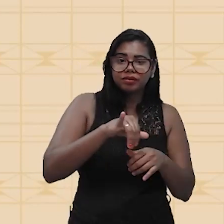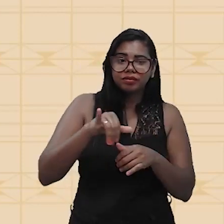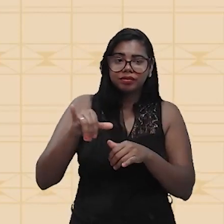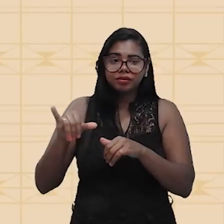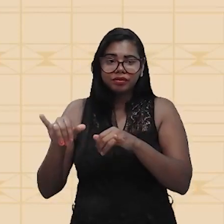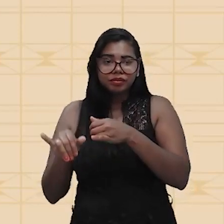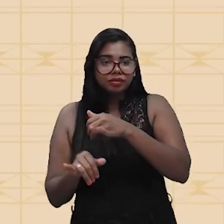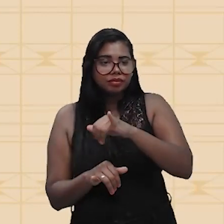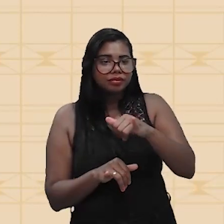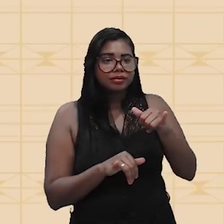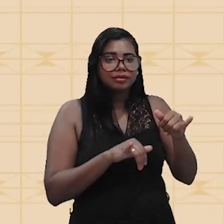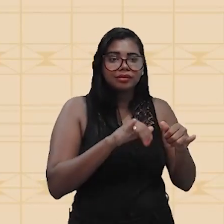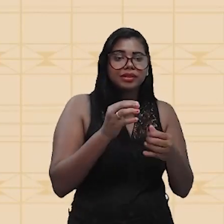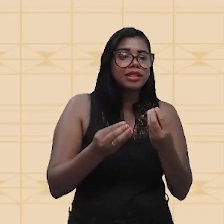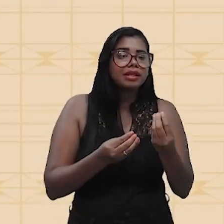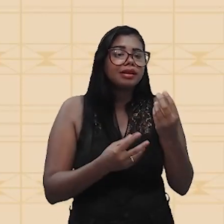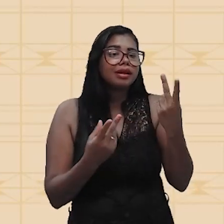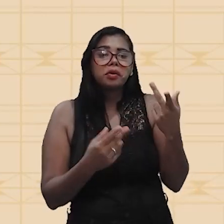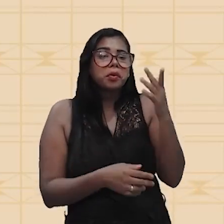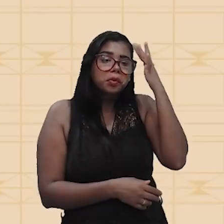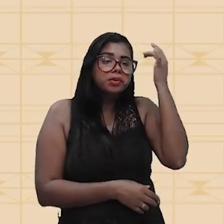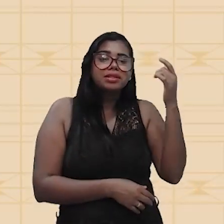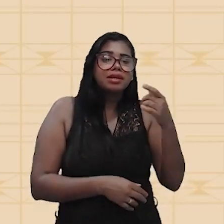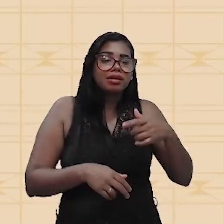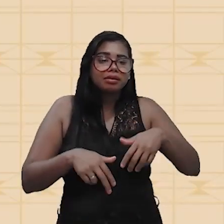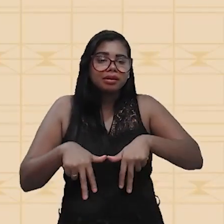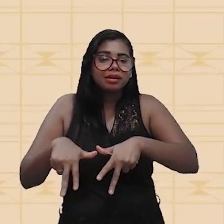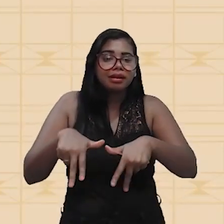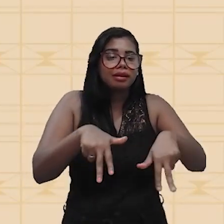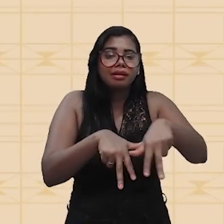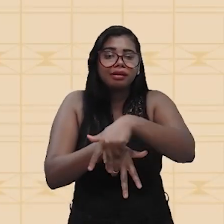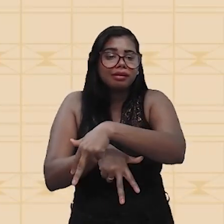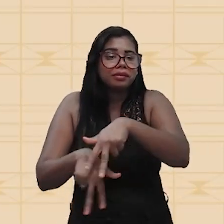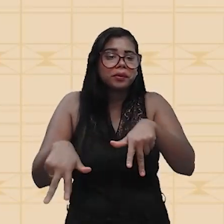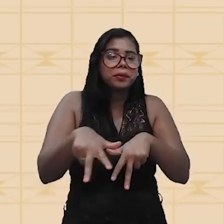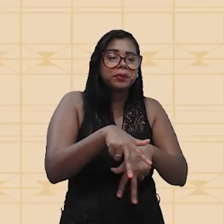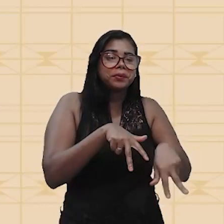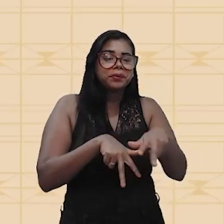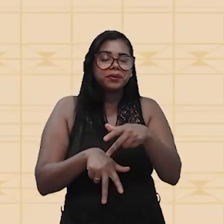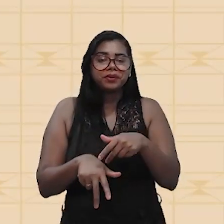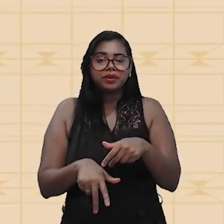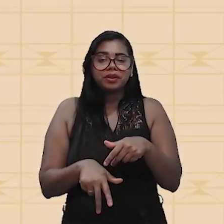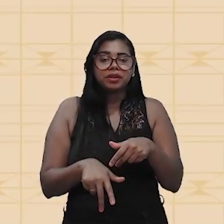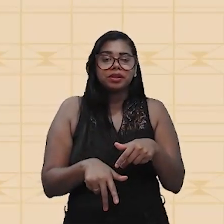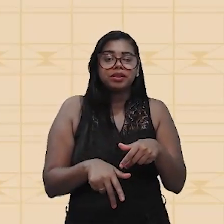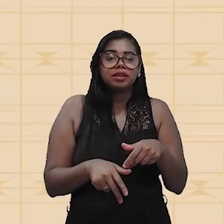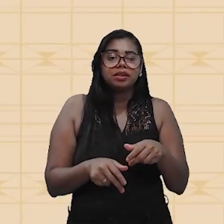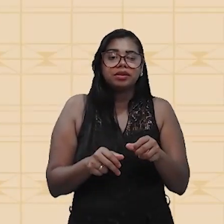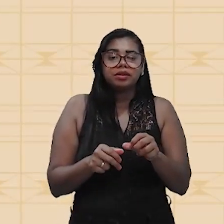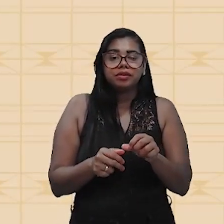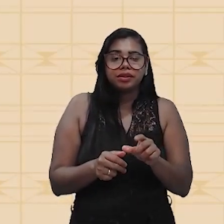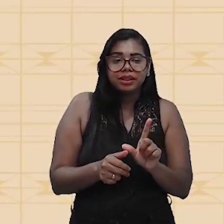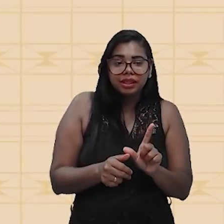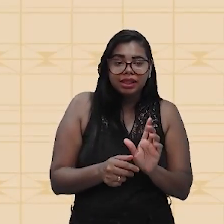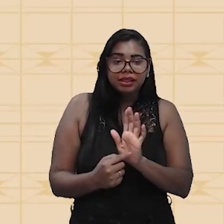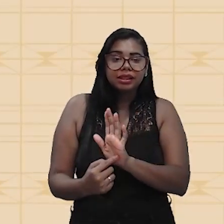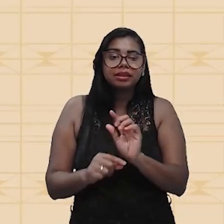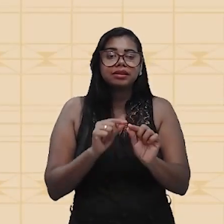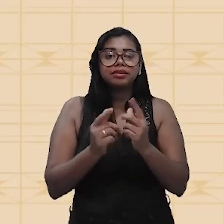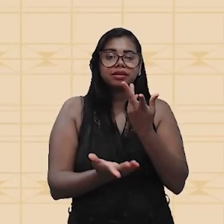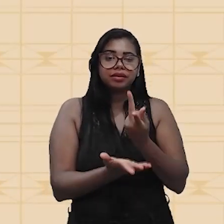está feita aquela pessoa que não sabe para onde é que vai. Quando você liga o interruptor, o que vai acontecer é que esse